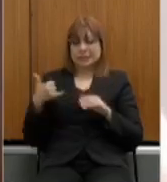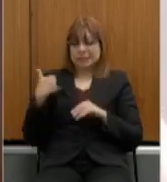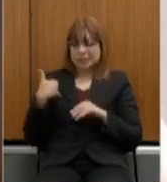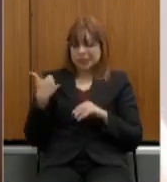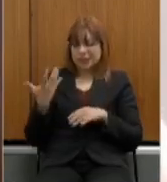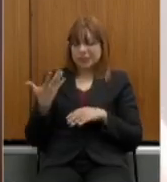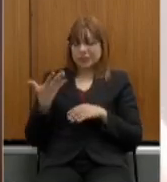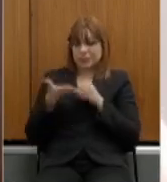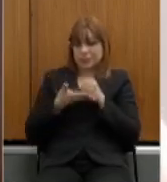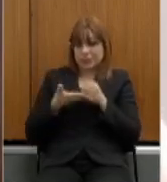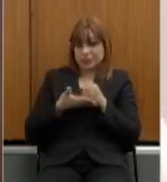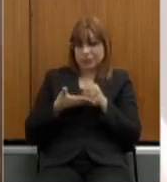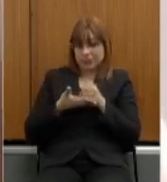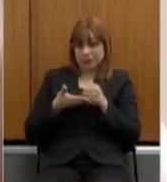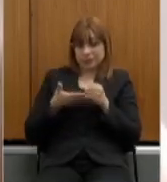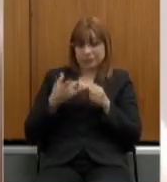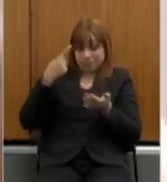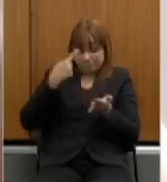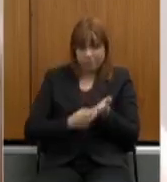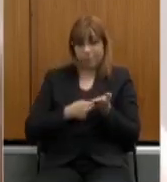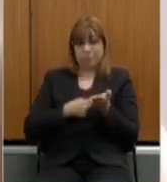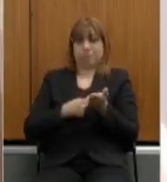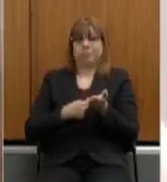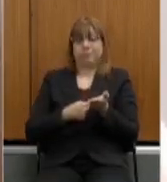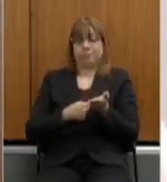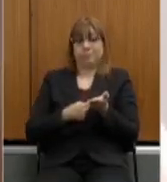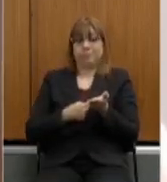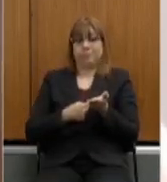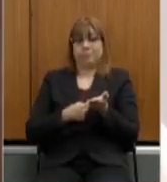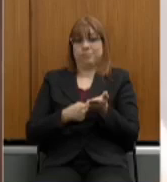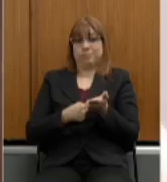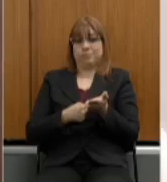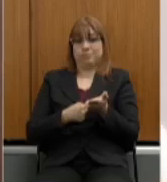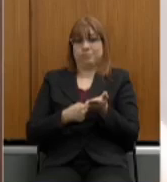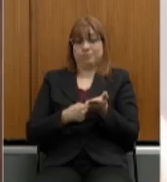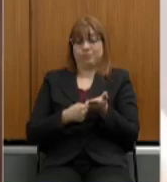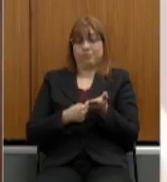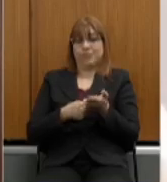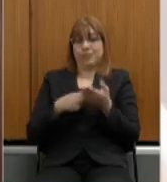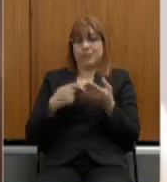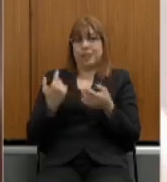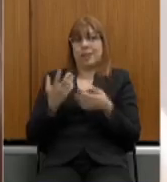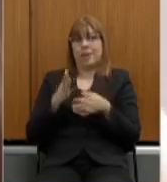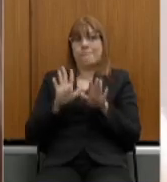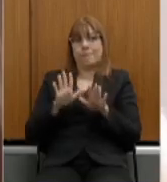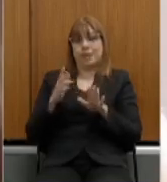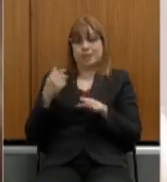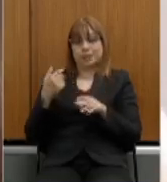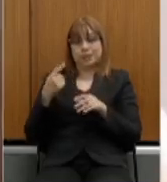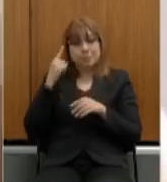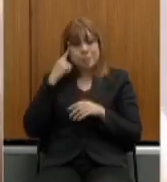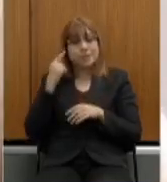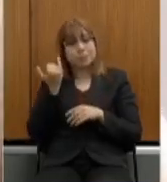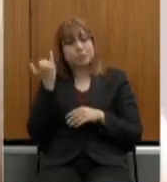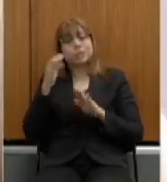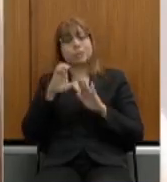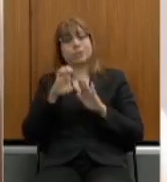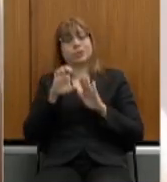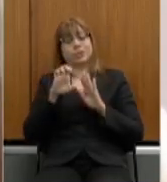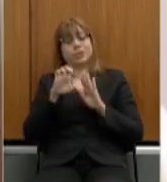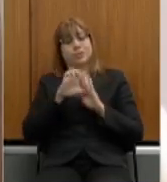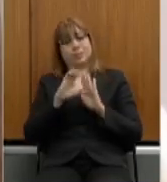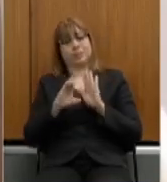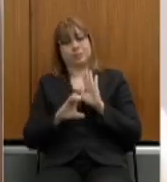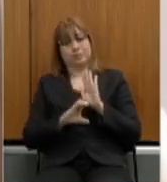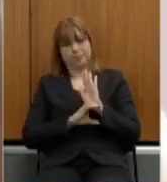fixada por algo que não uma emenda constitucional. E a gente tinha dificuldade para chegar num